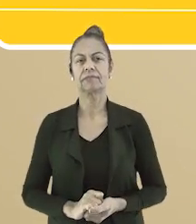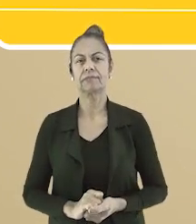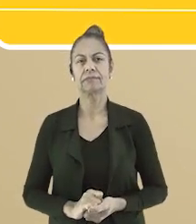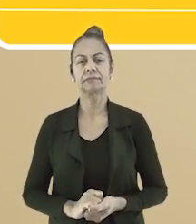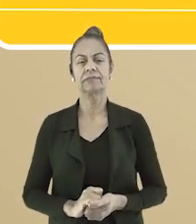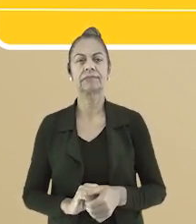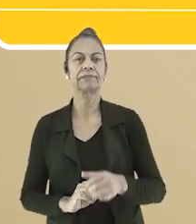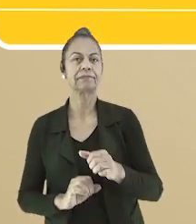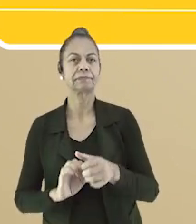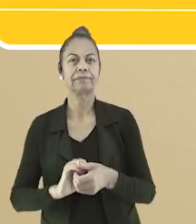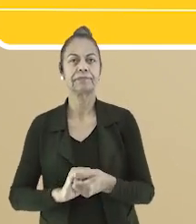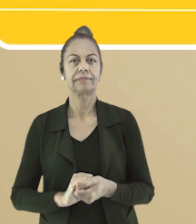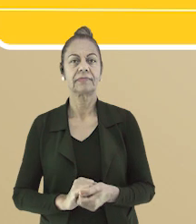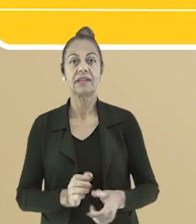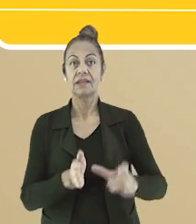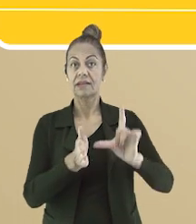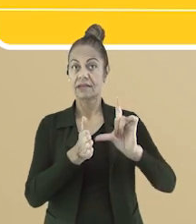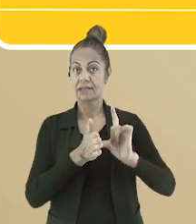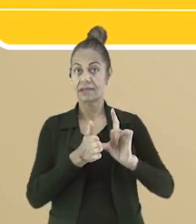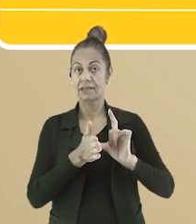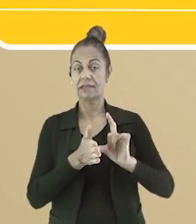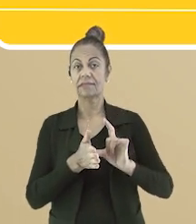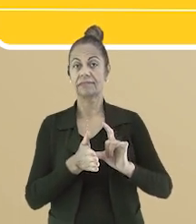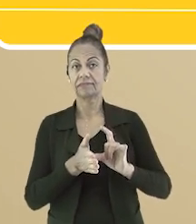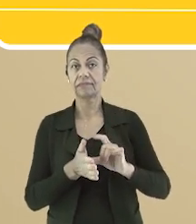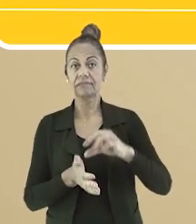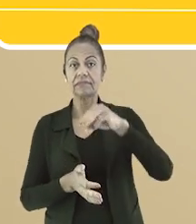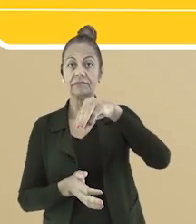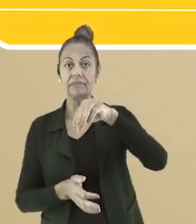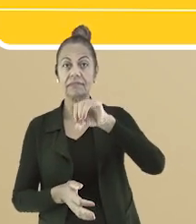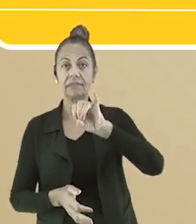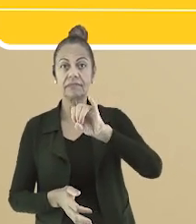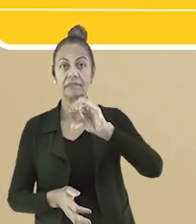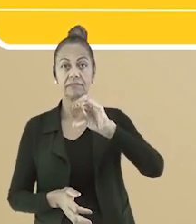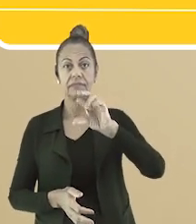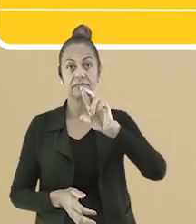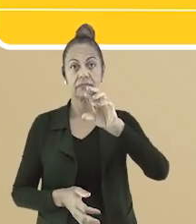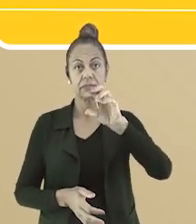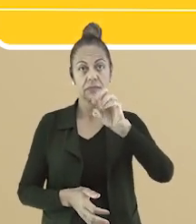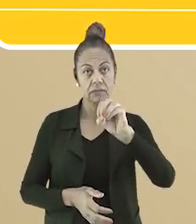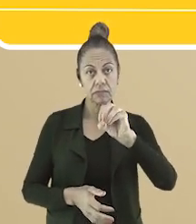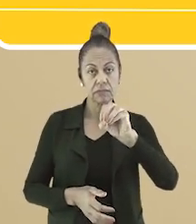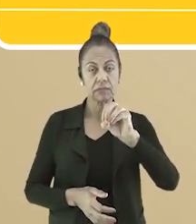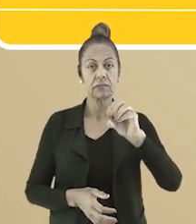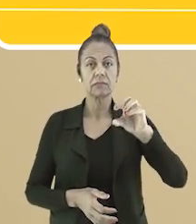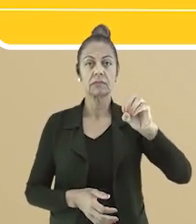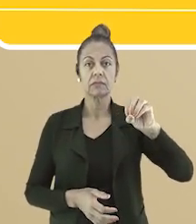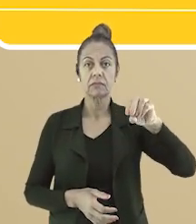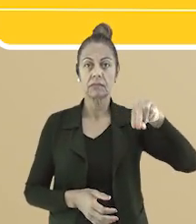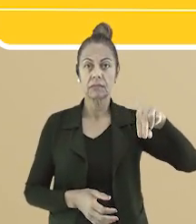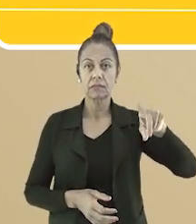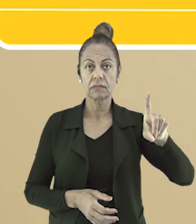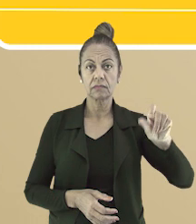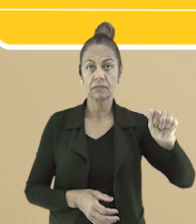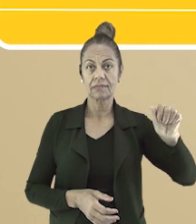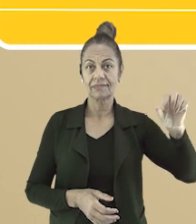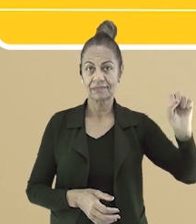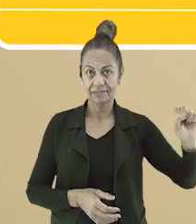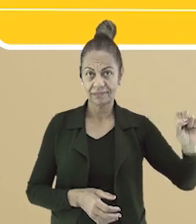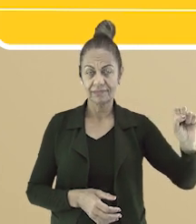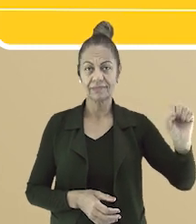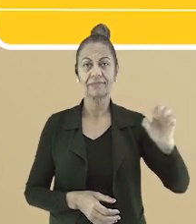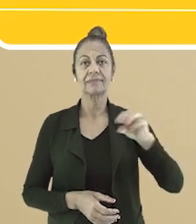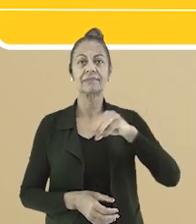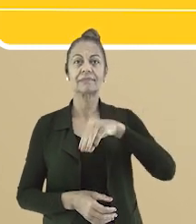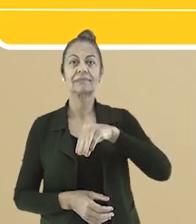que começa o segundo termo. Vejam alguns exemplos. Antes, micro-ondas e